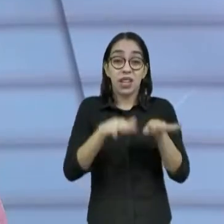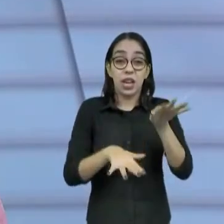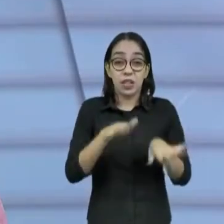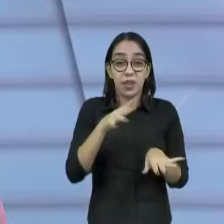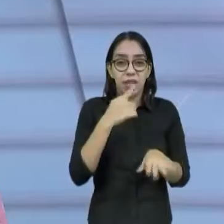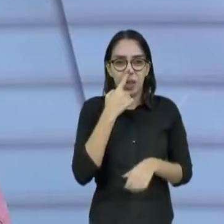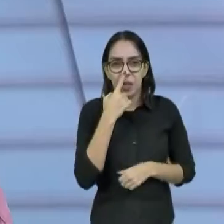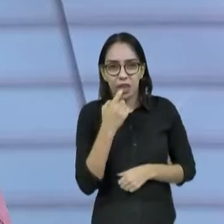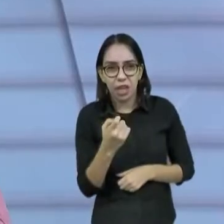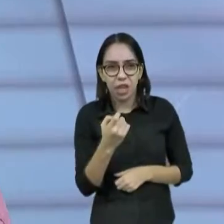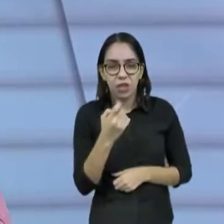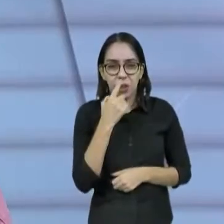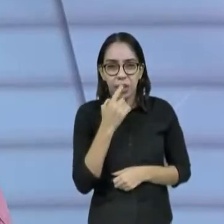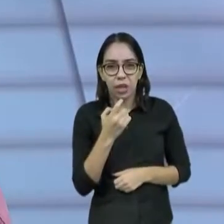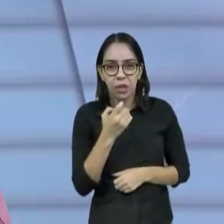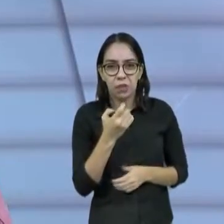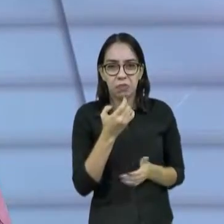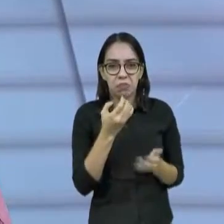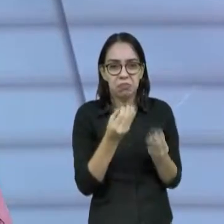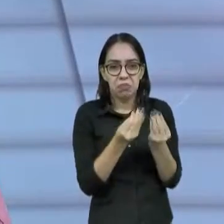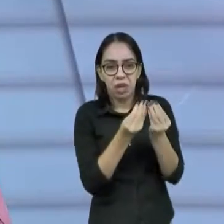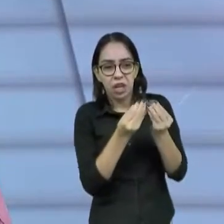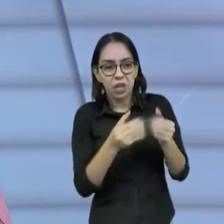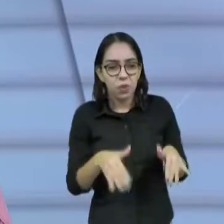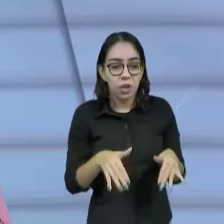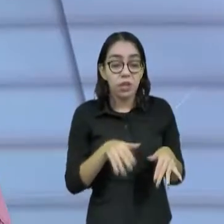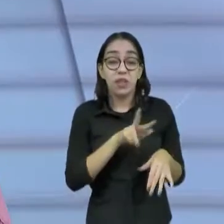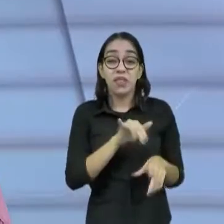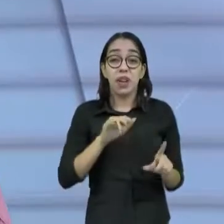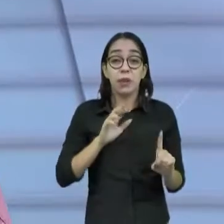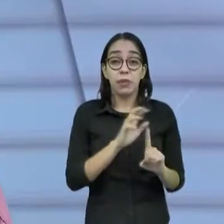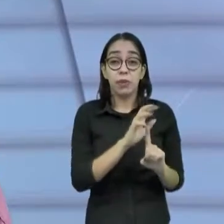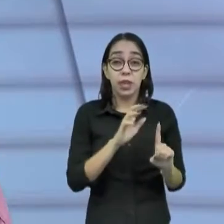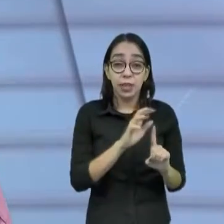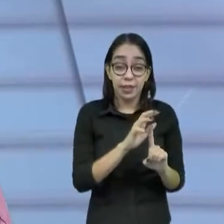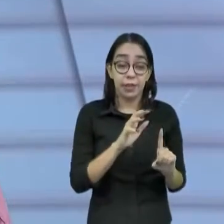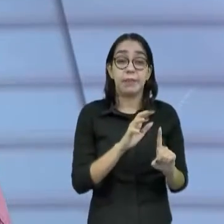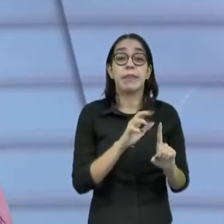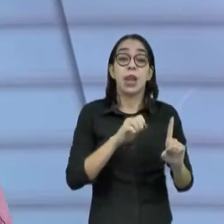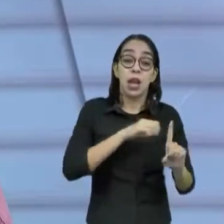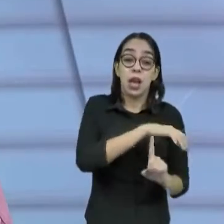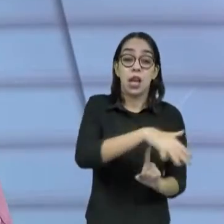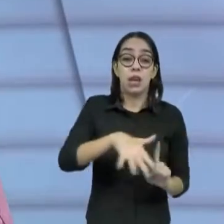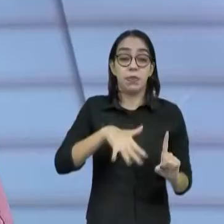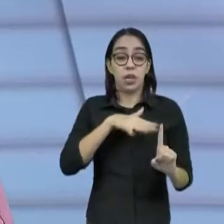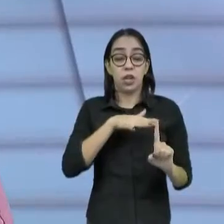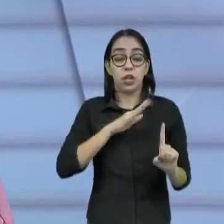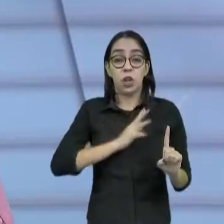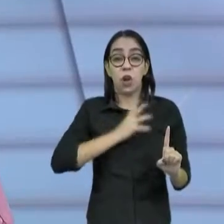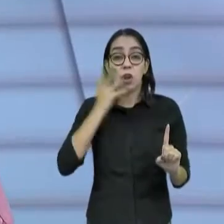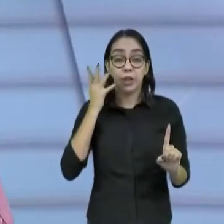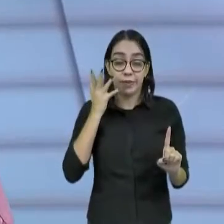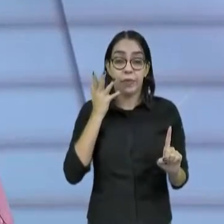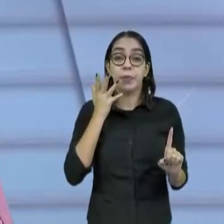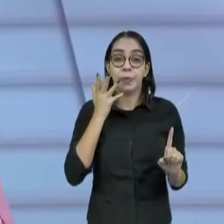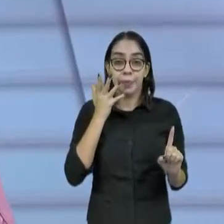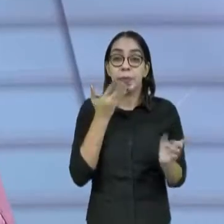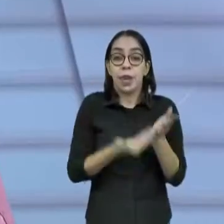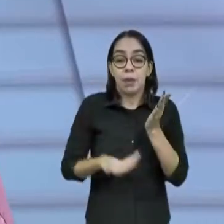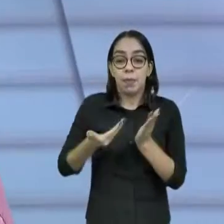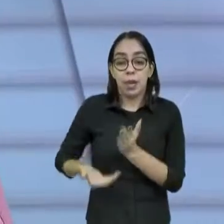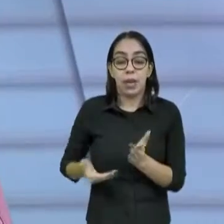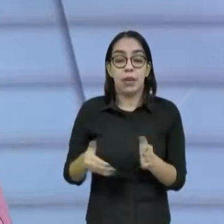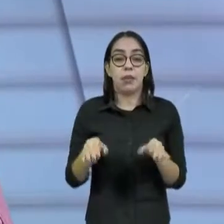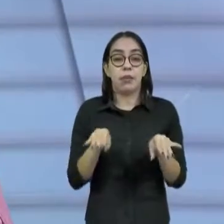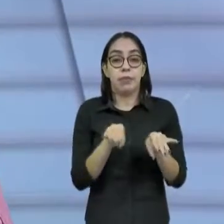Isso. É desperdiçado e causa um dano ambiental terrível. Existe uma cadeia aí, né?